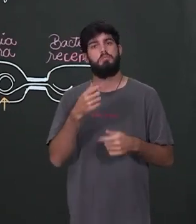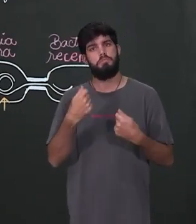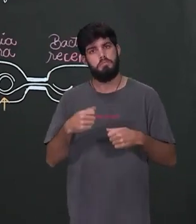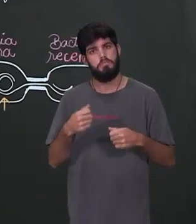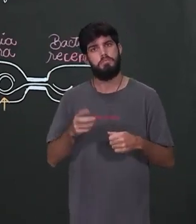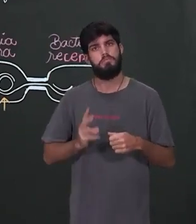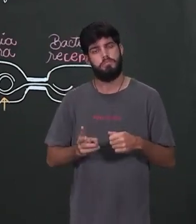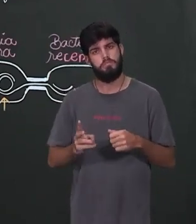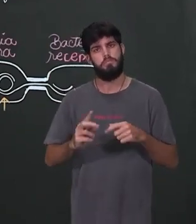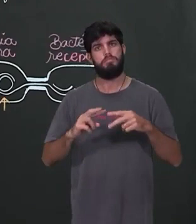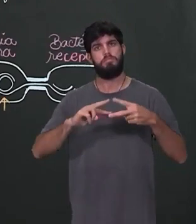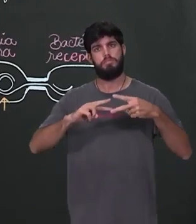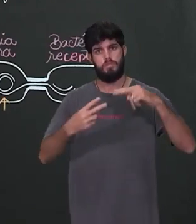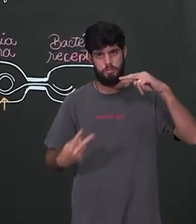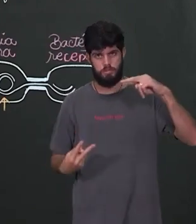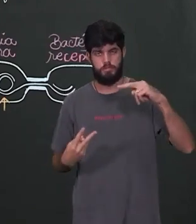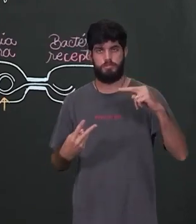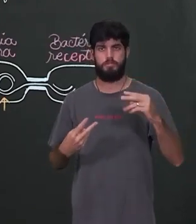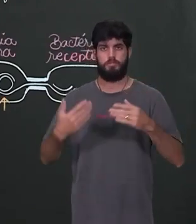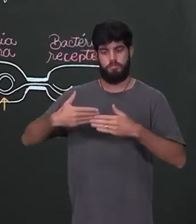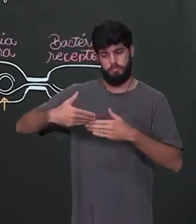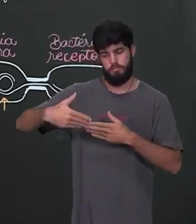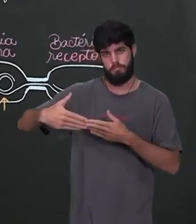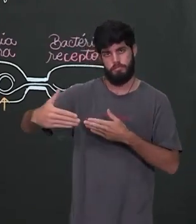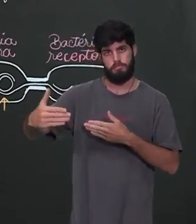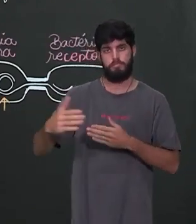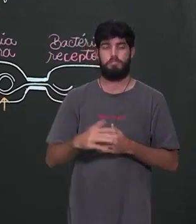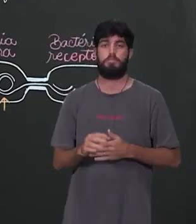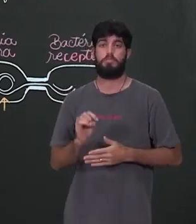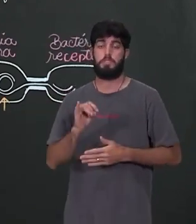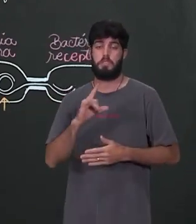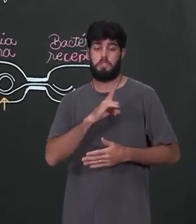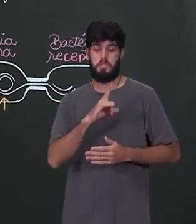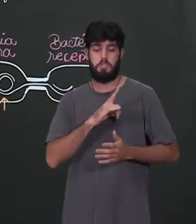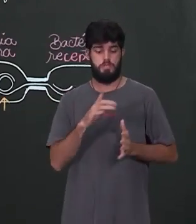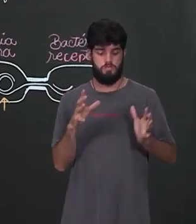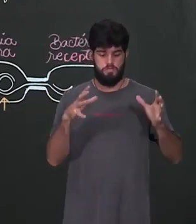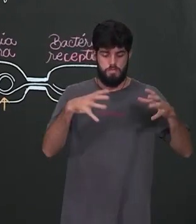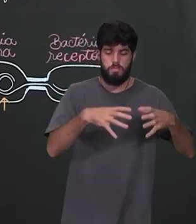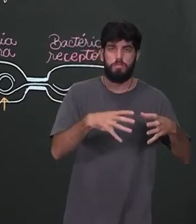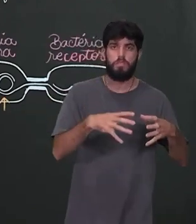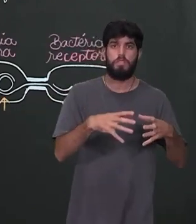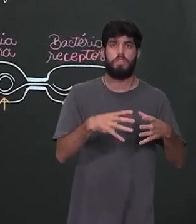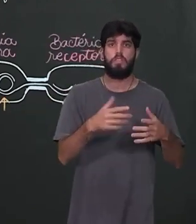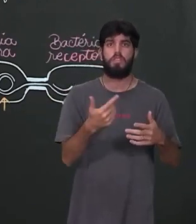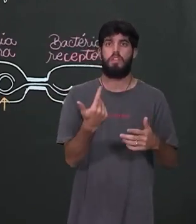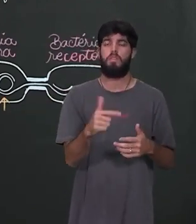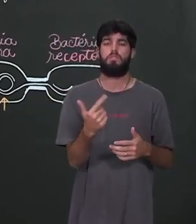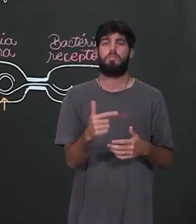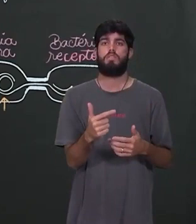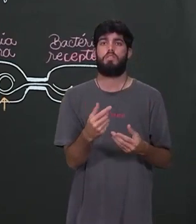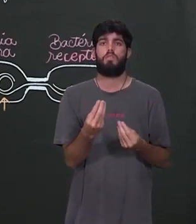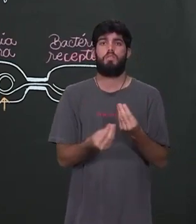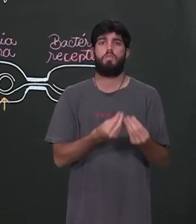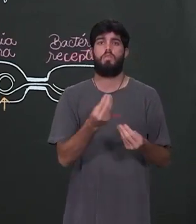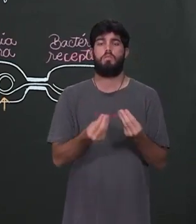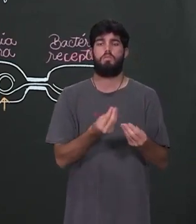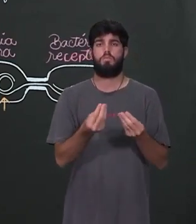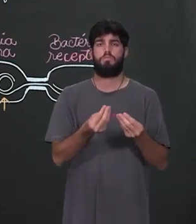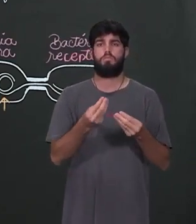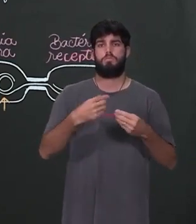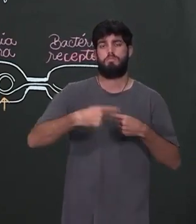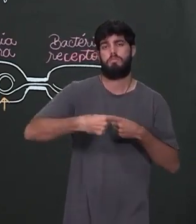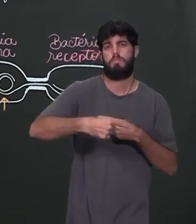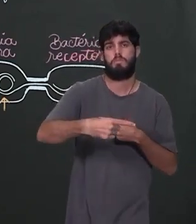carga genética sendo passada adiante. Se eu tenho uma espécie e que ela não tem mais condições de se reproduzir, essa espécie está